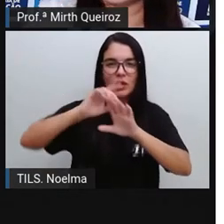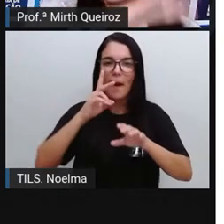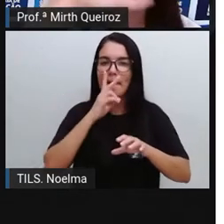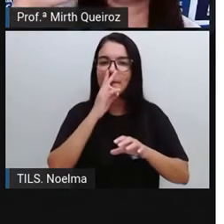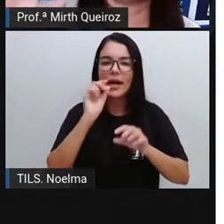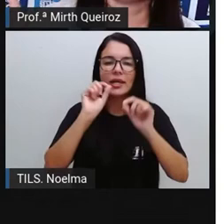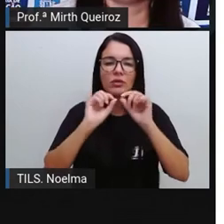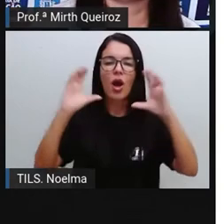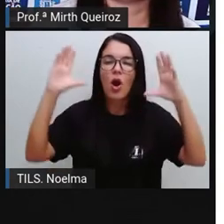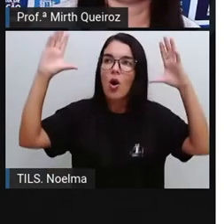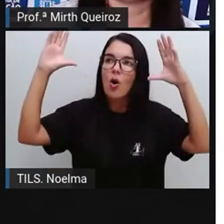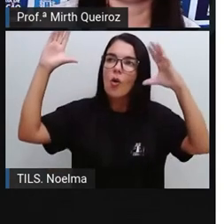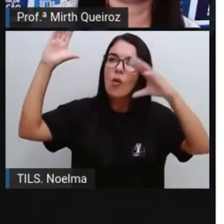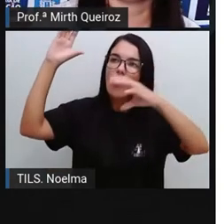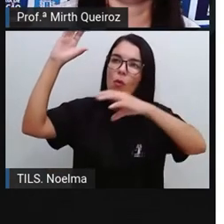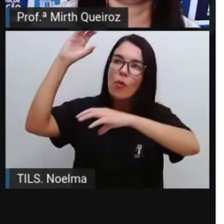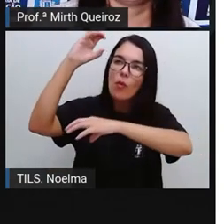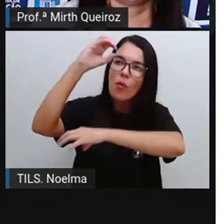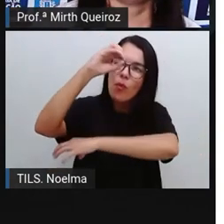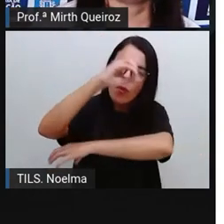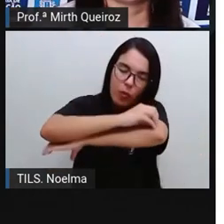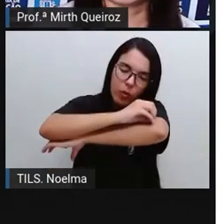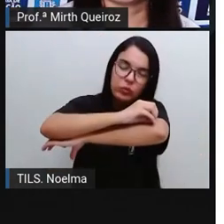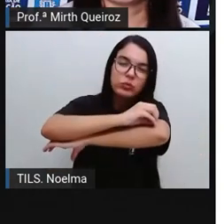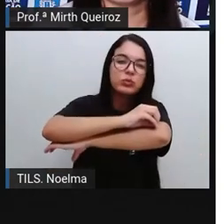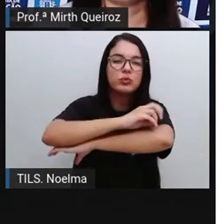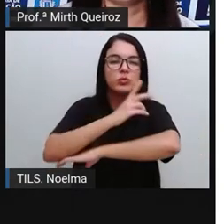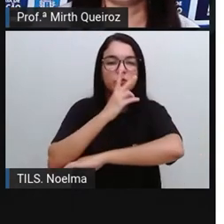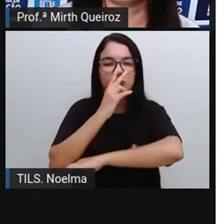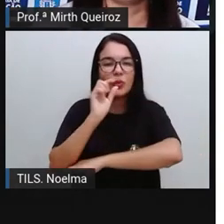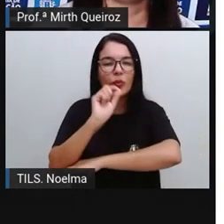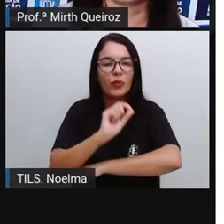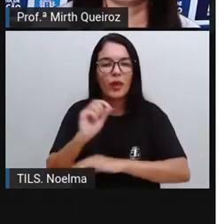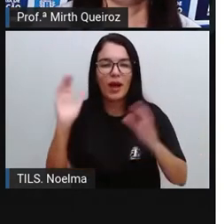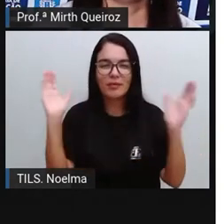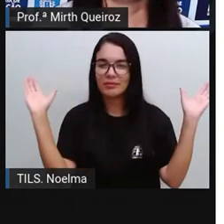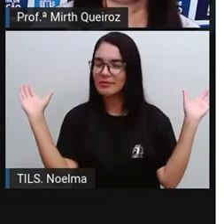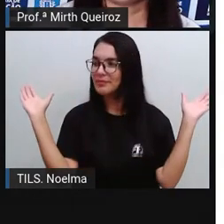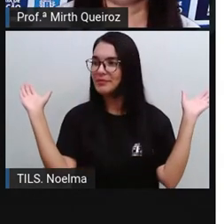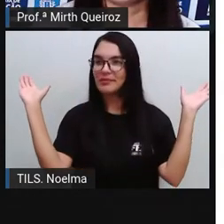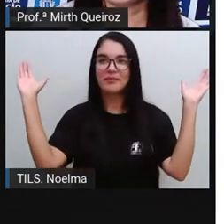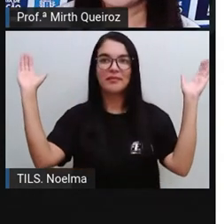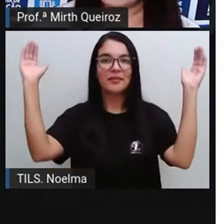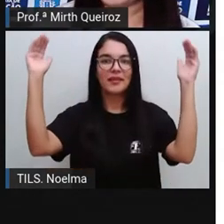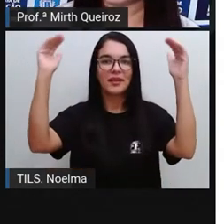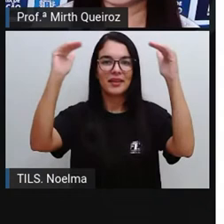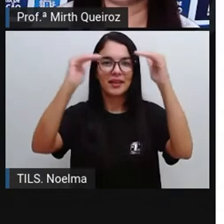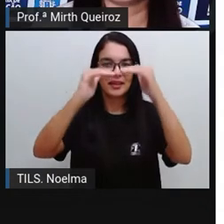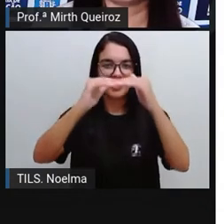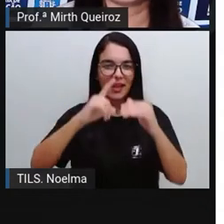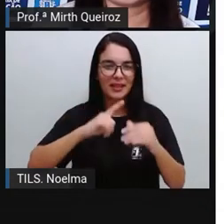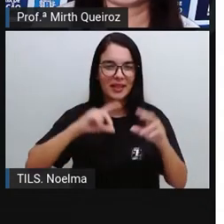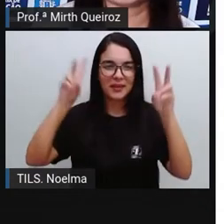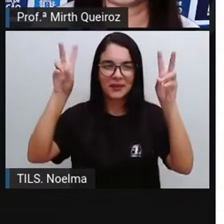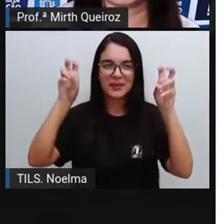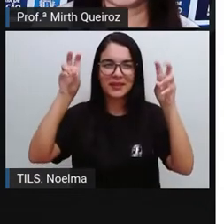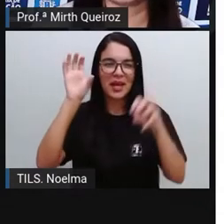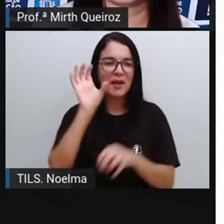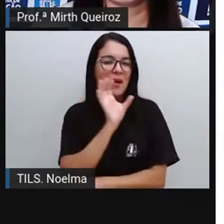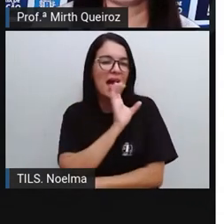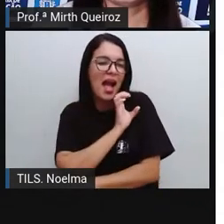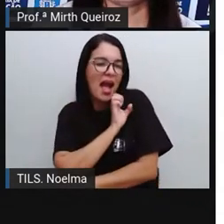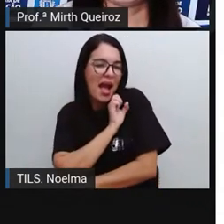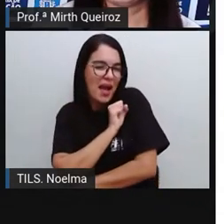pôr do sol, como se fosse um pôr do sol utilizando aí esses corações em colinas, né? O tema amor é representado aqui através desses